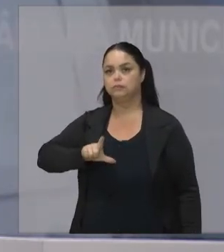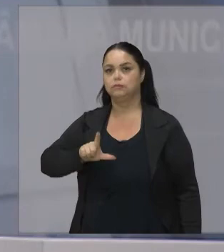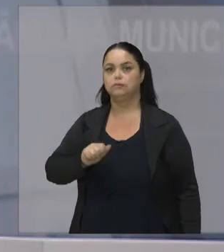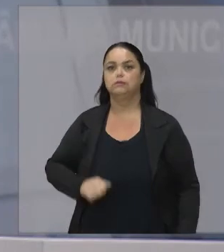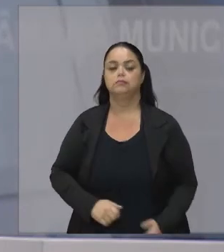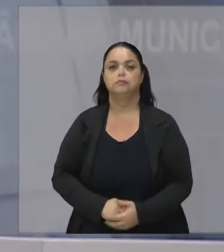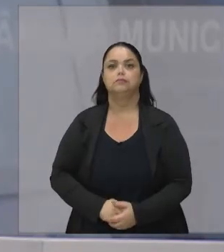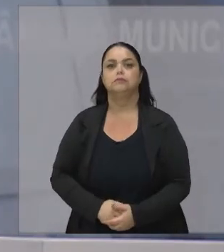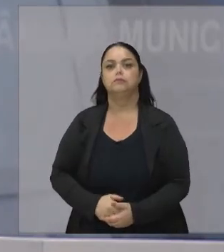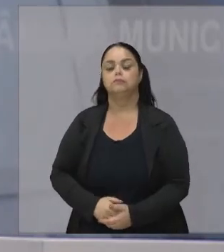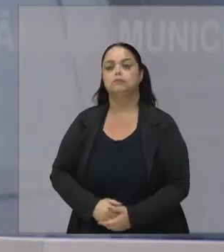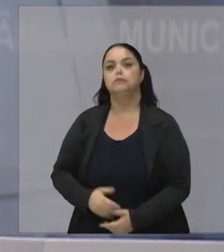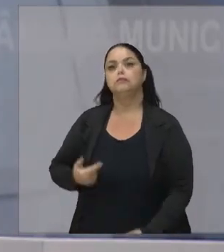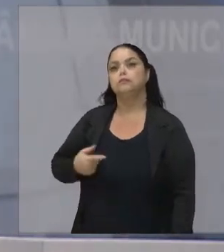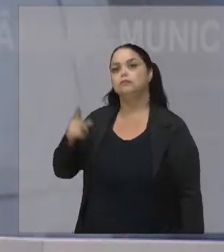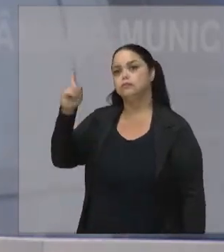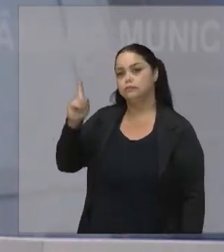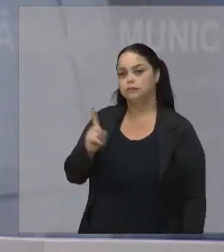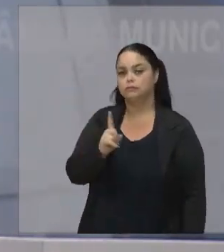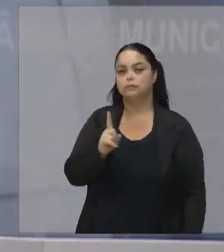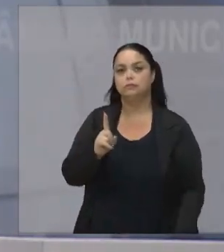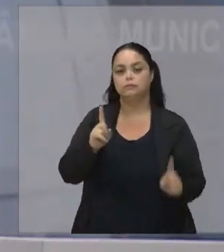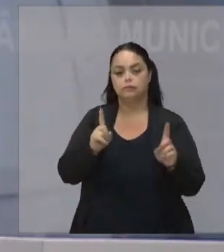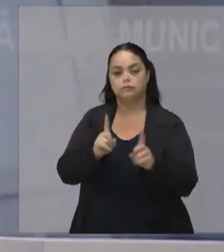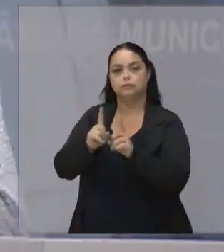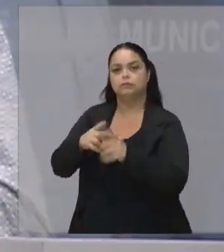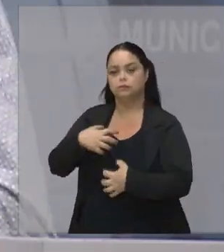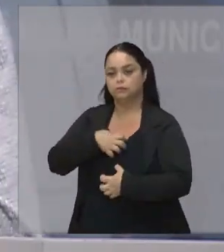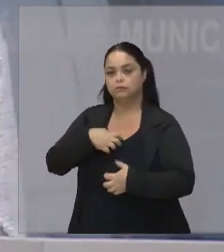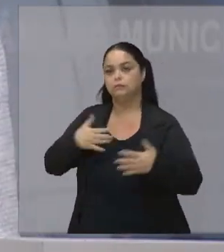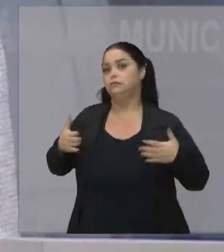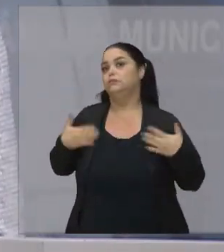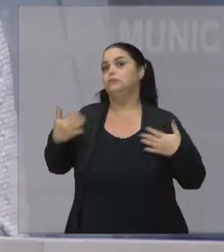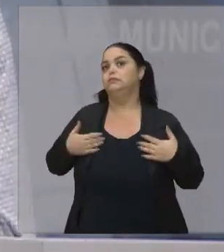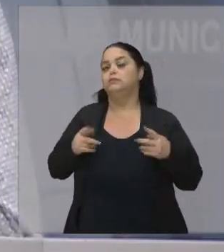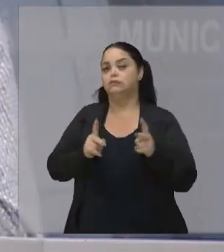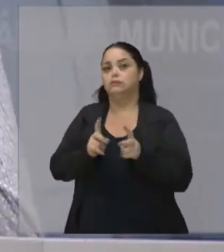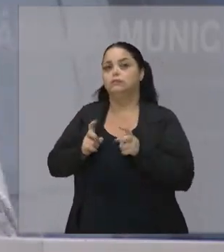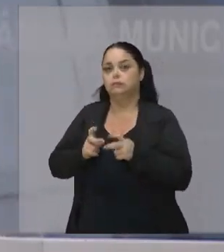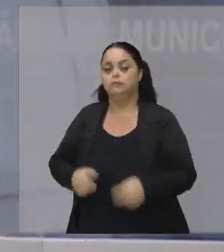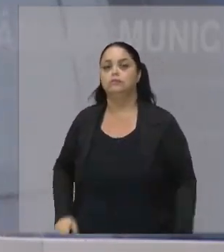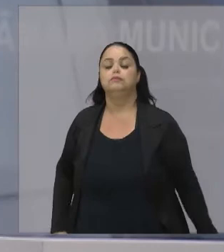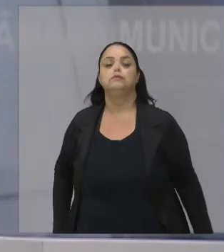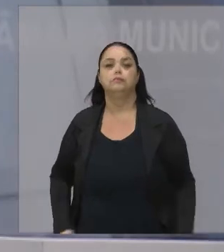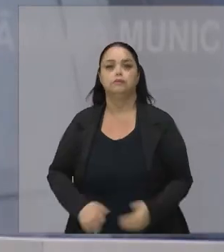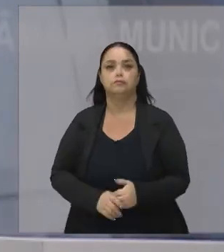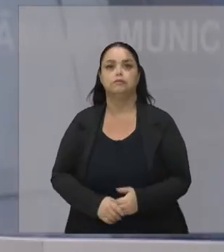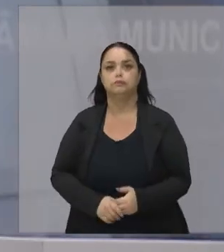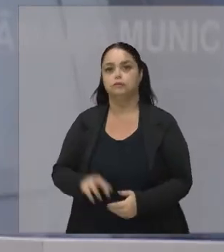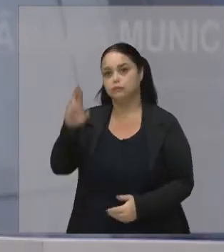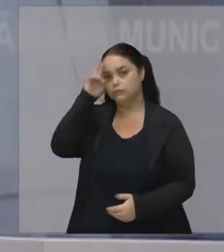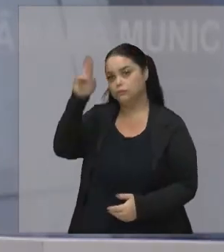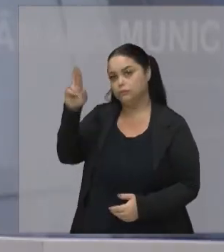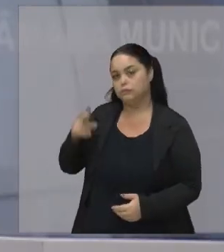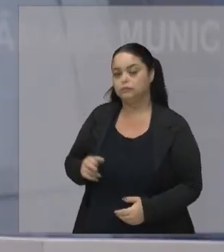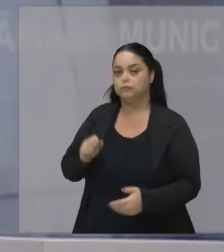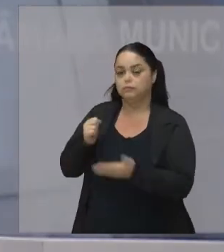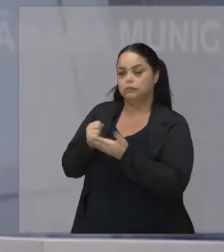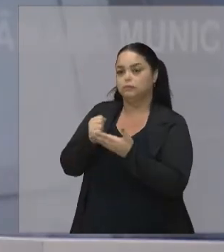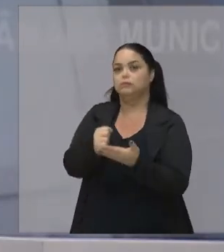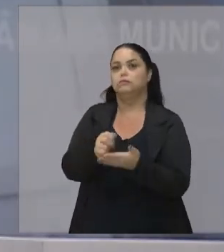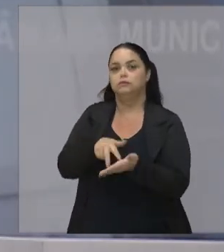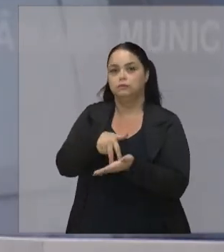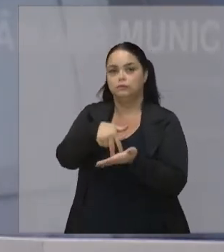por saber que na vida dele vai o sentimento de alegria e de reconhecimento de que o Senhor é aquele que nos ajuda e nos